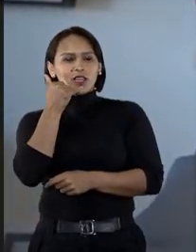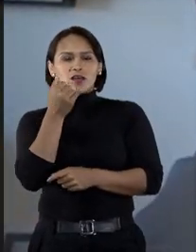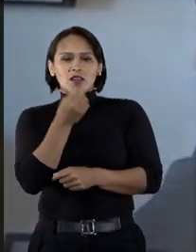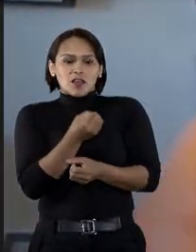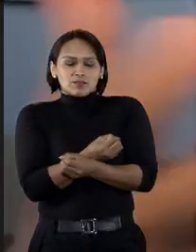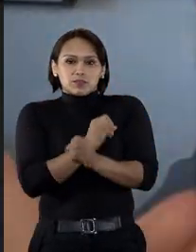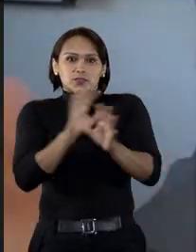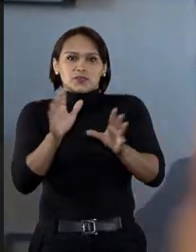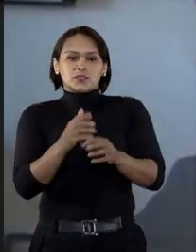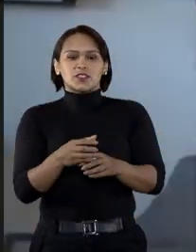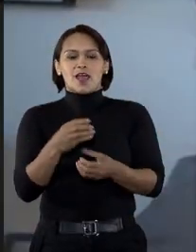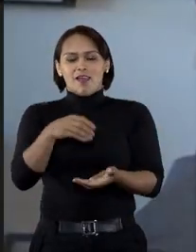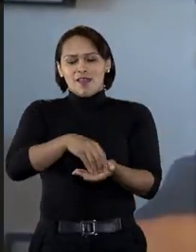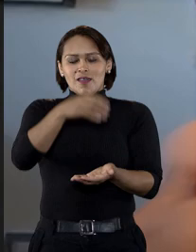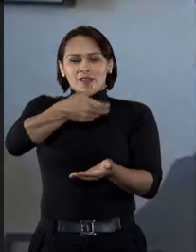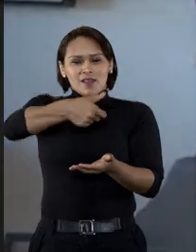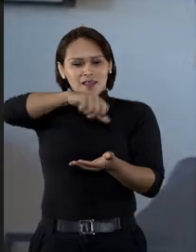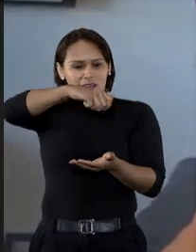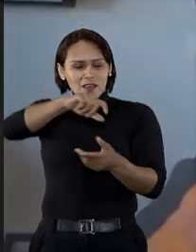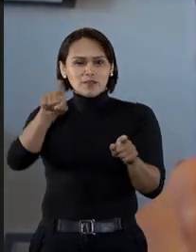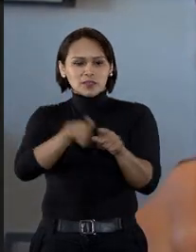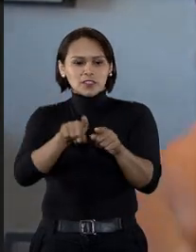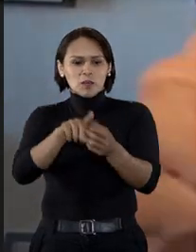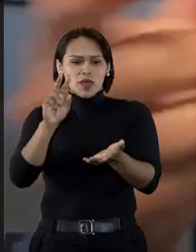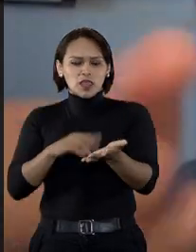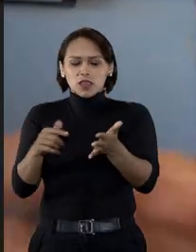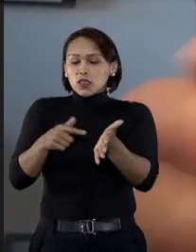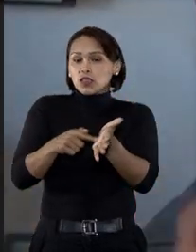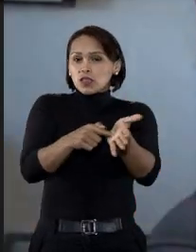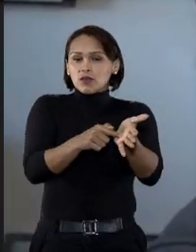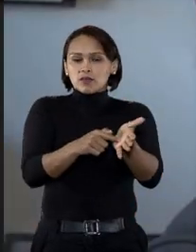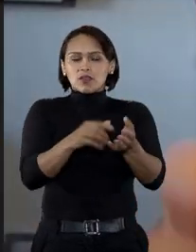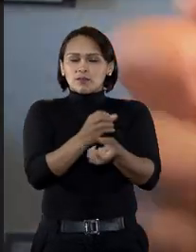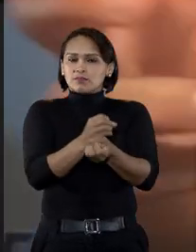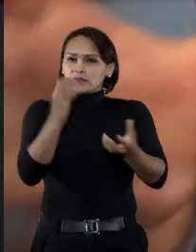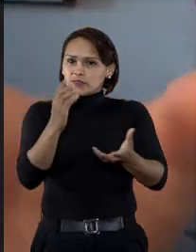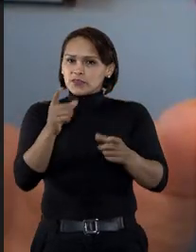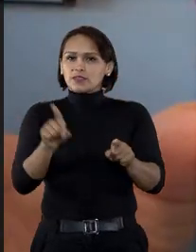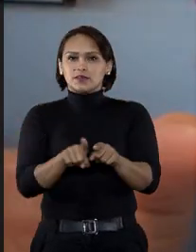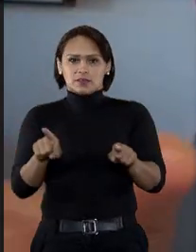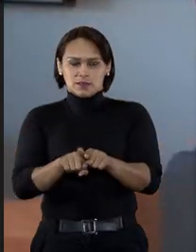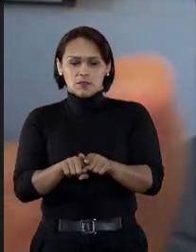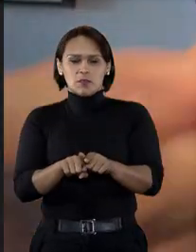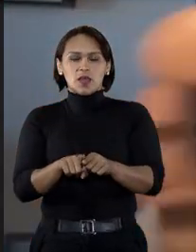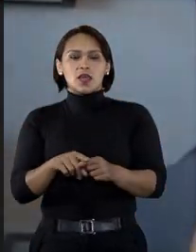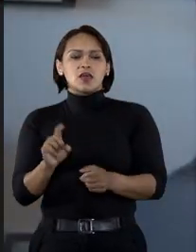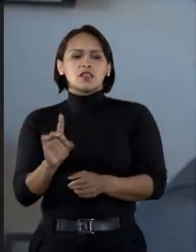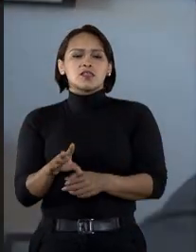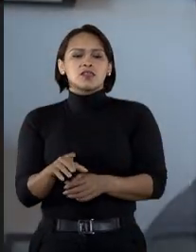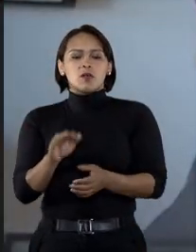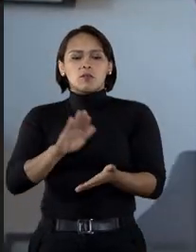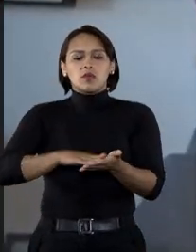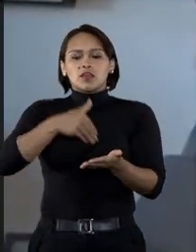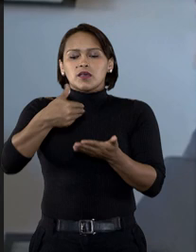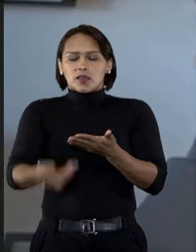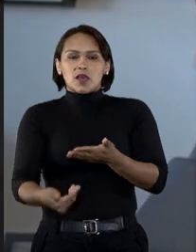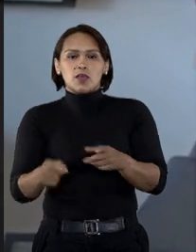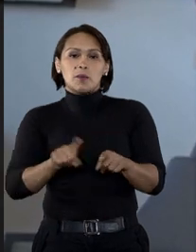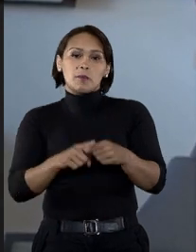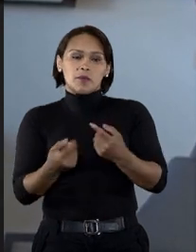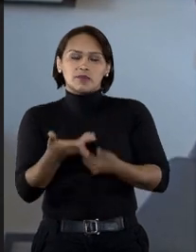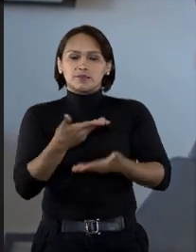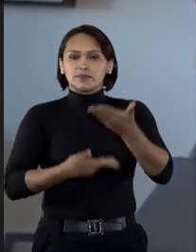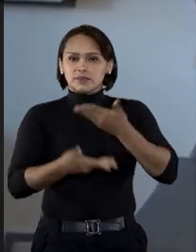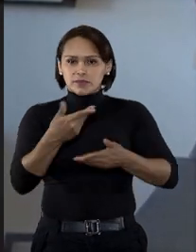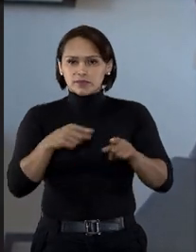celulares que explodem, garrafas que também explodem apenas pelo toque na garrafa, não em decorrência de uma queda,